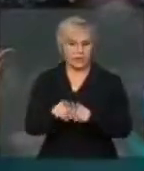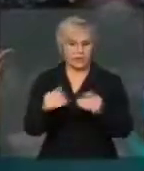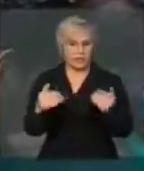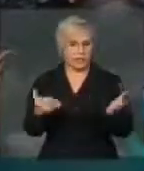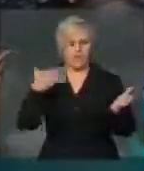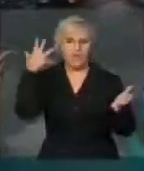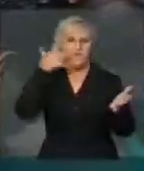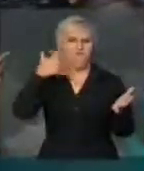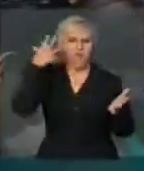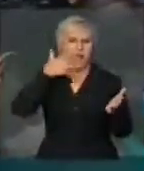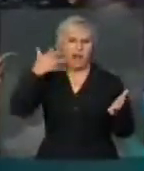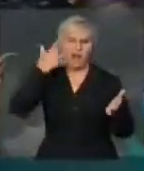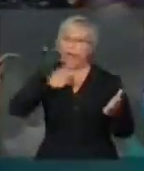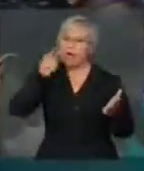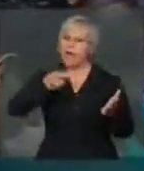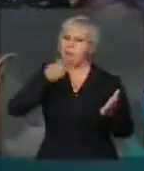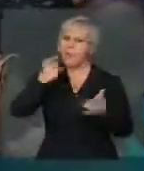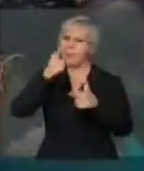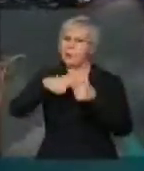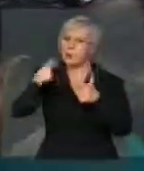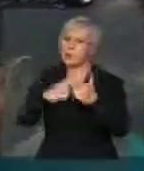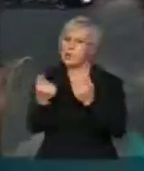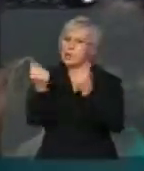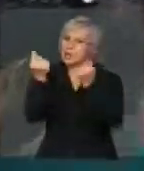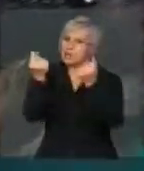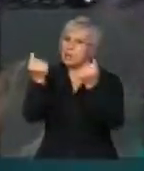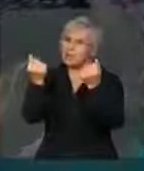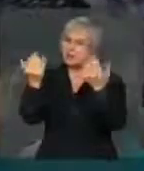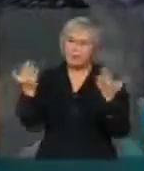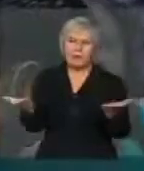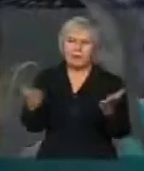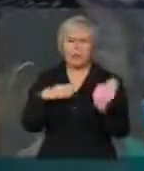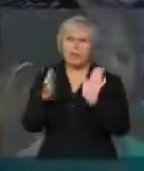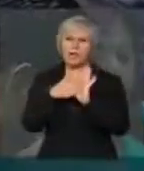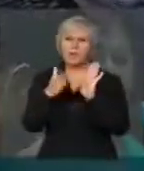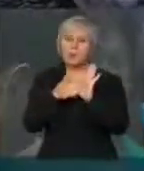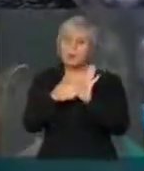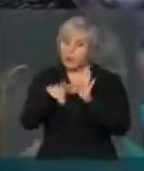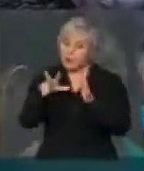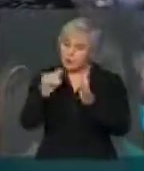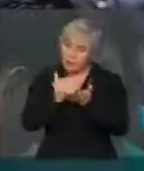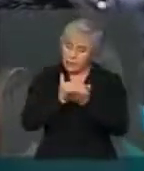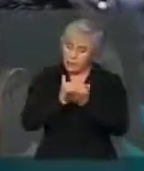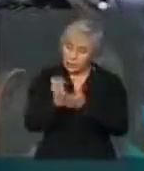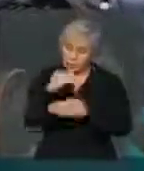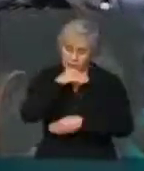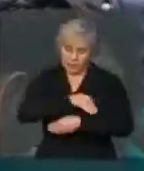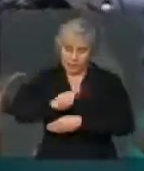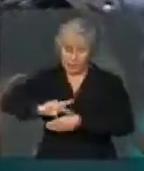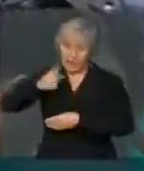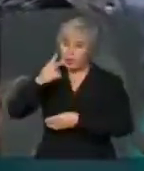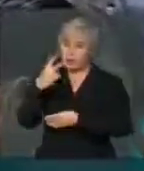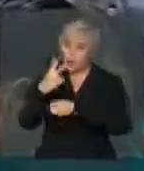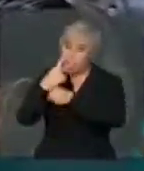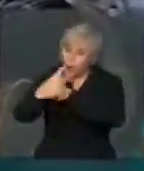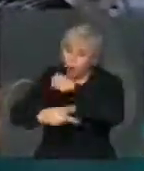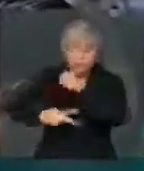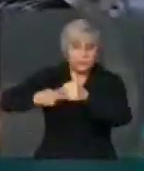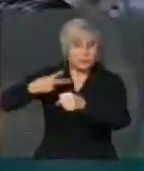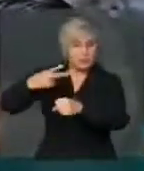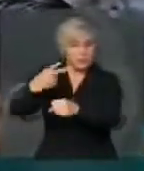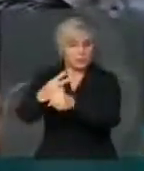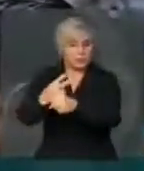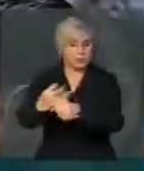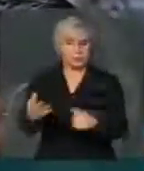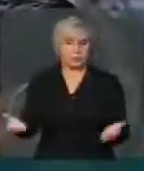discurso do palanque da crise. Está se propondo para daqui a dois anos. Está se propondo para daqui